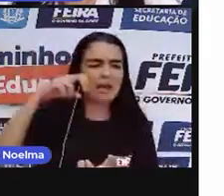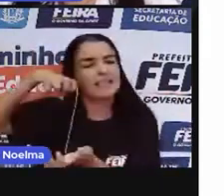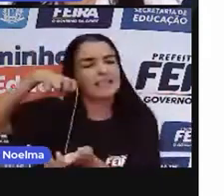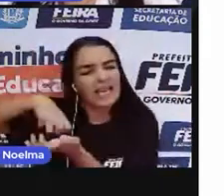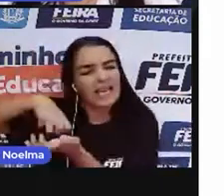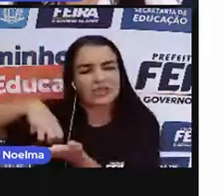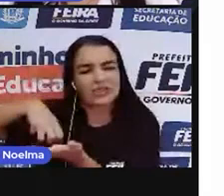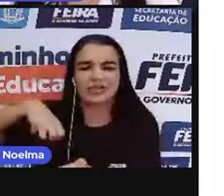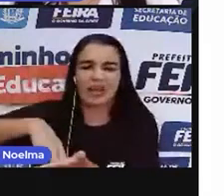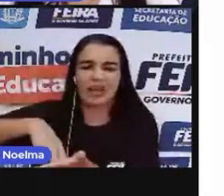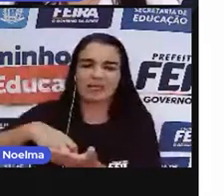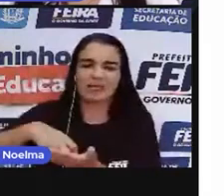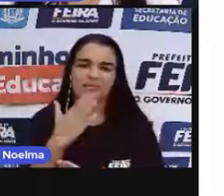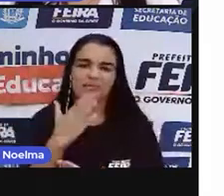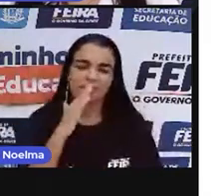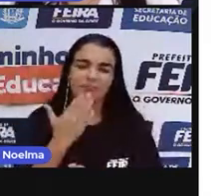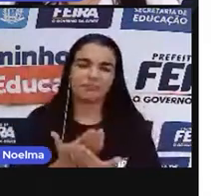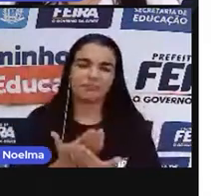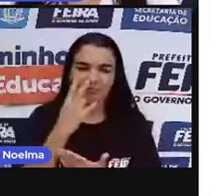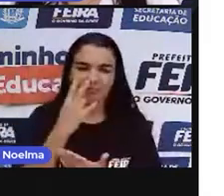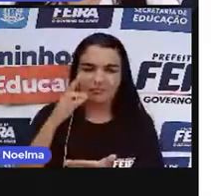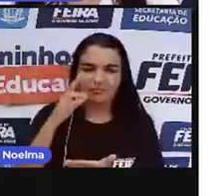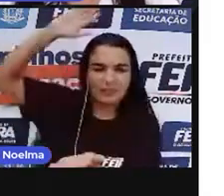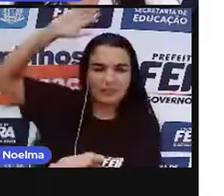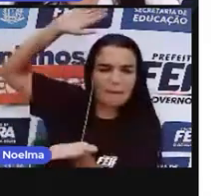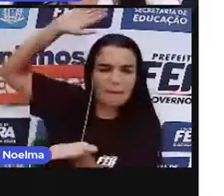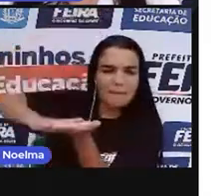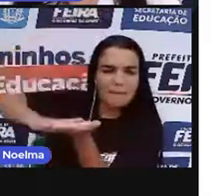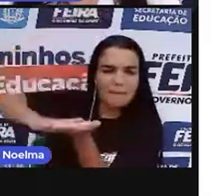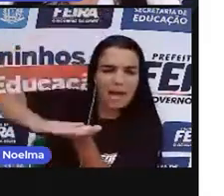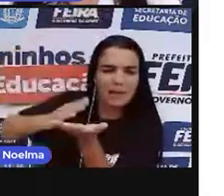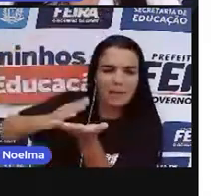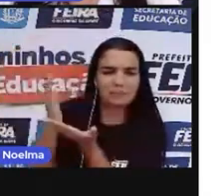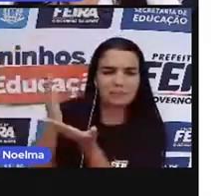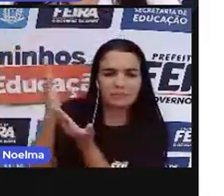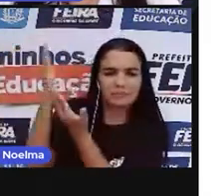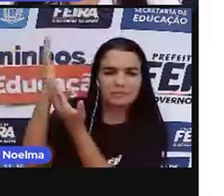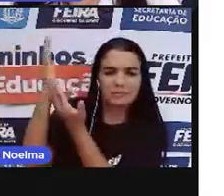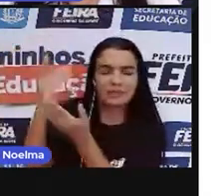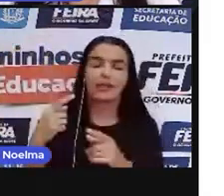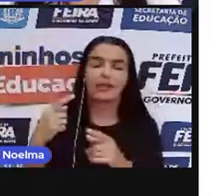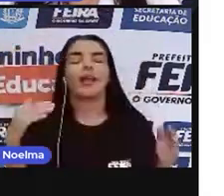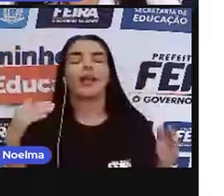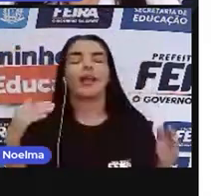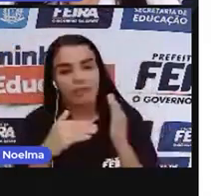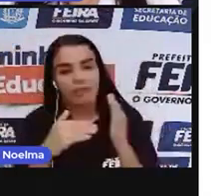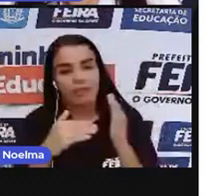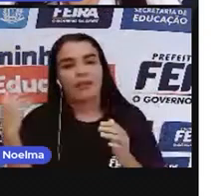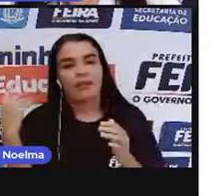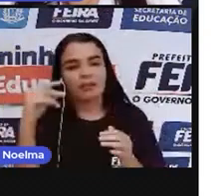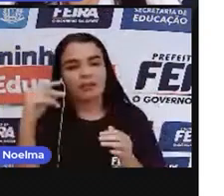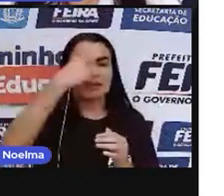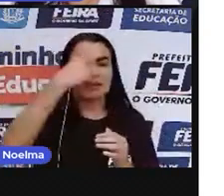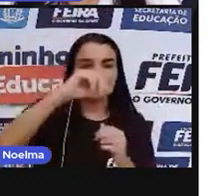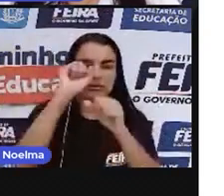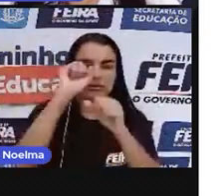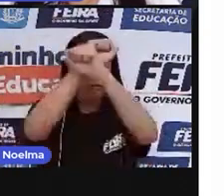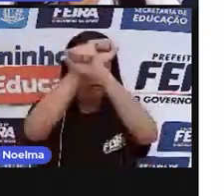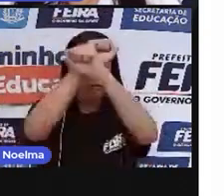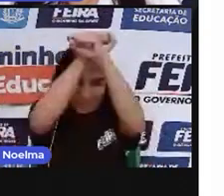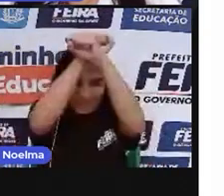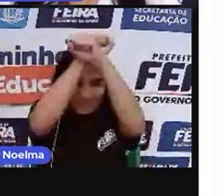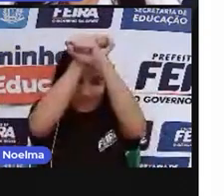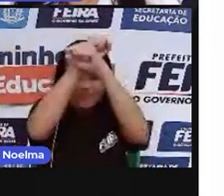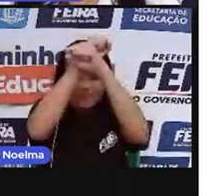temos aqui na primeira imagem como funcionava na mão, até o tronco, onde eles eram amarrados,